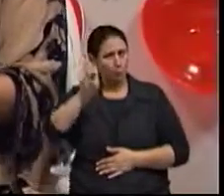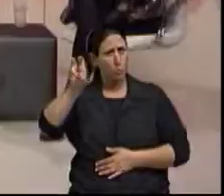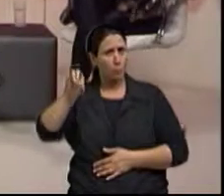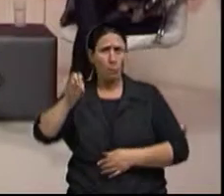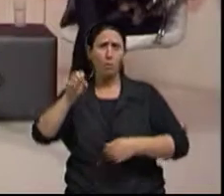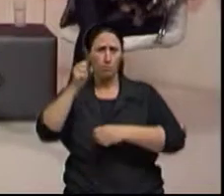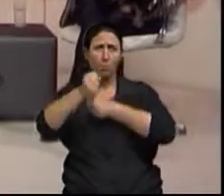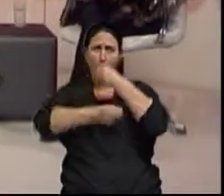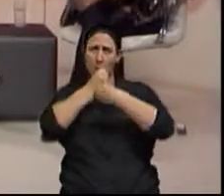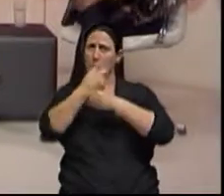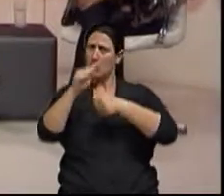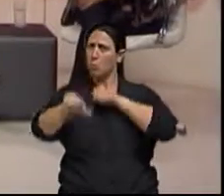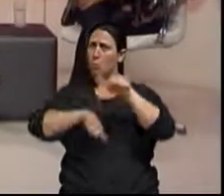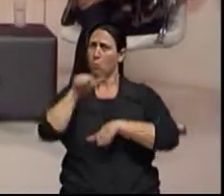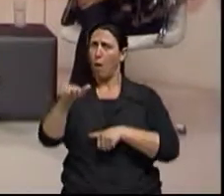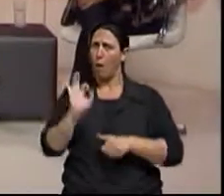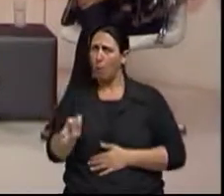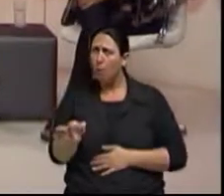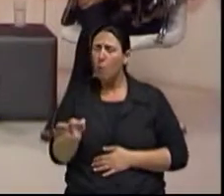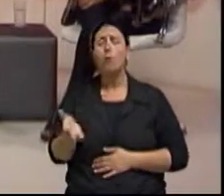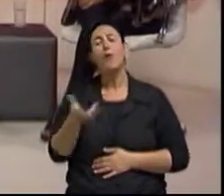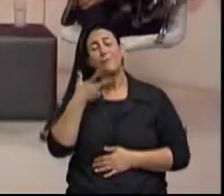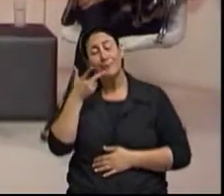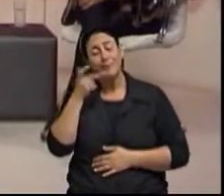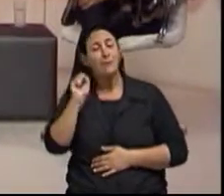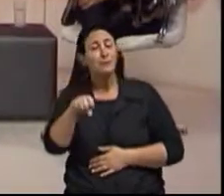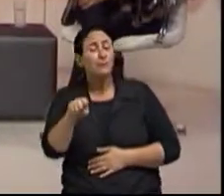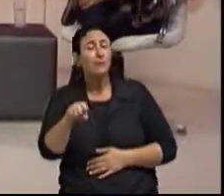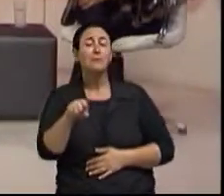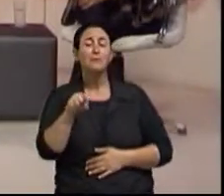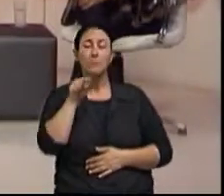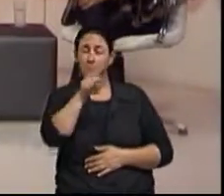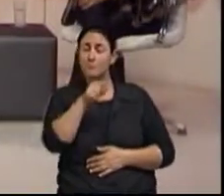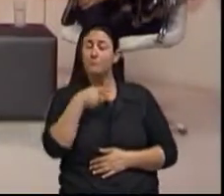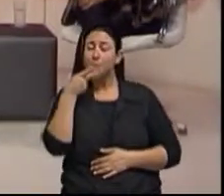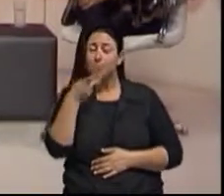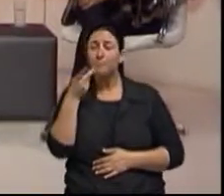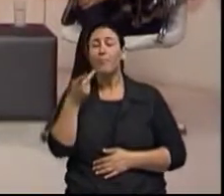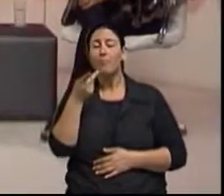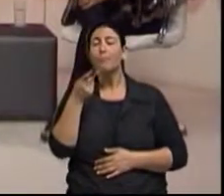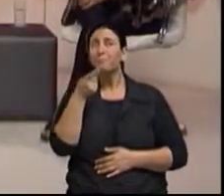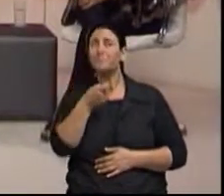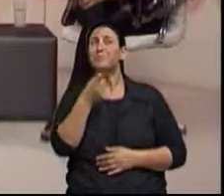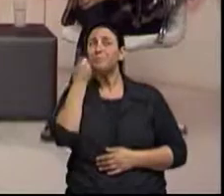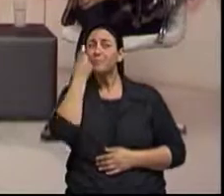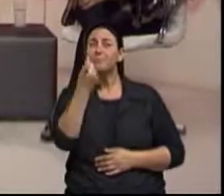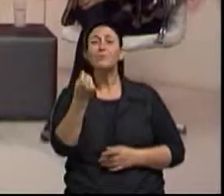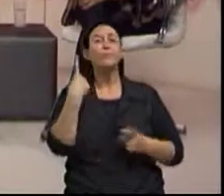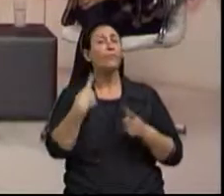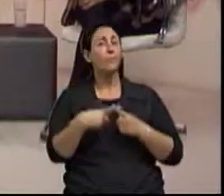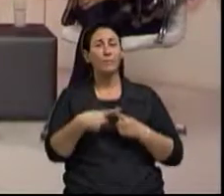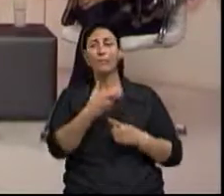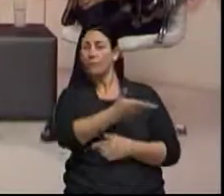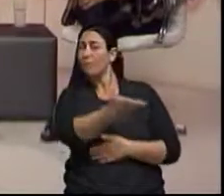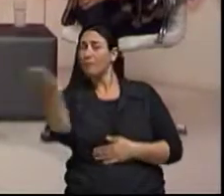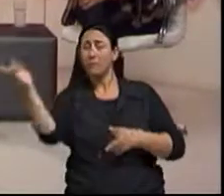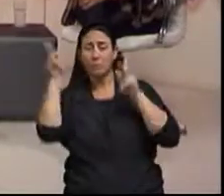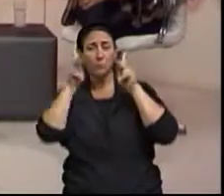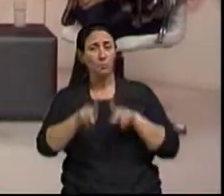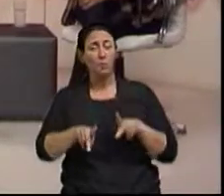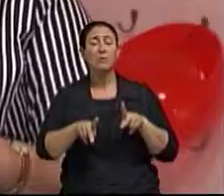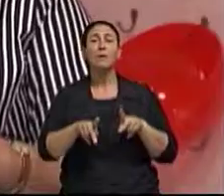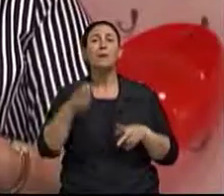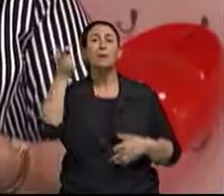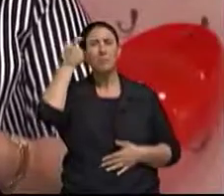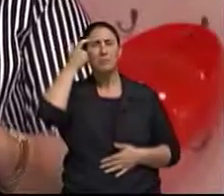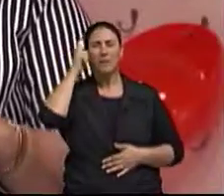uma velhice legal. Claro. E isso que tu estás falando e que o Alfredo falou também é uma coisa interessante para os telespectadores, porque quando